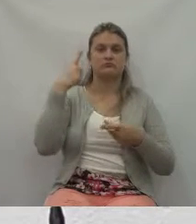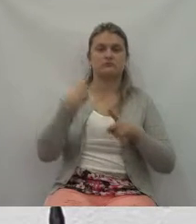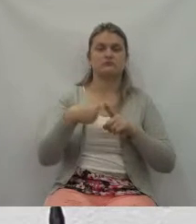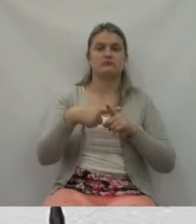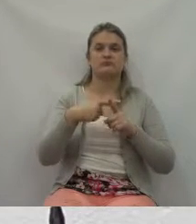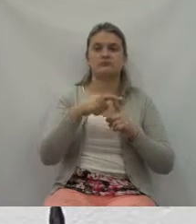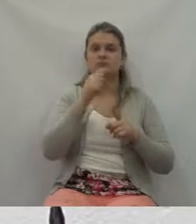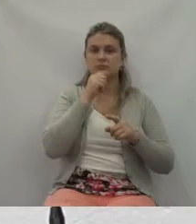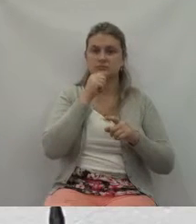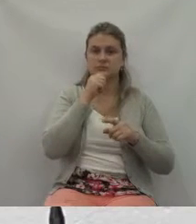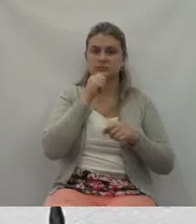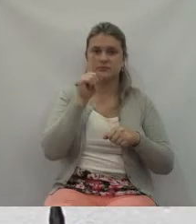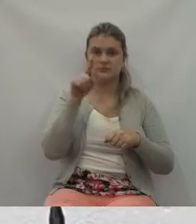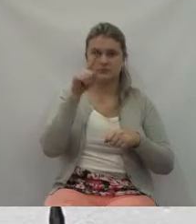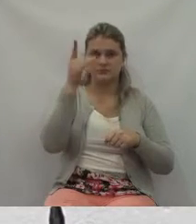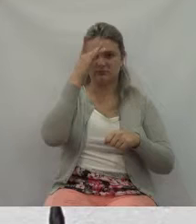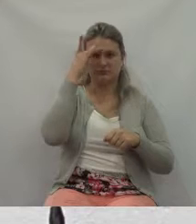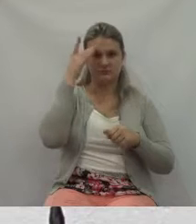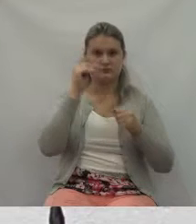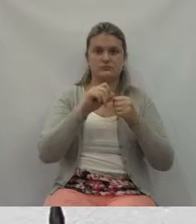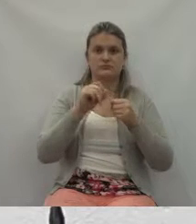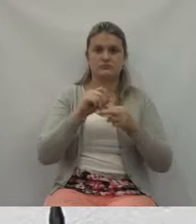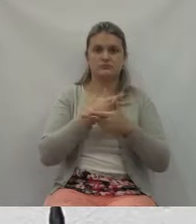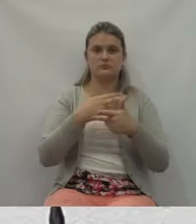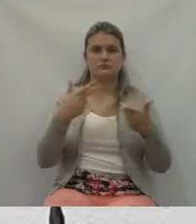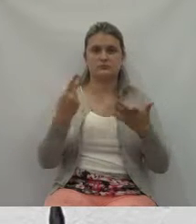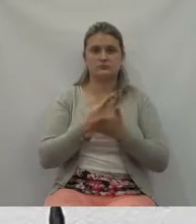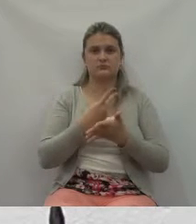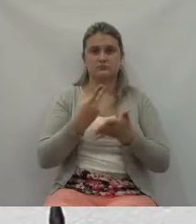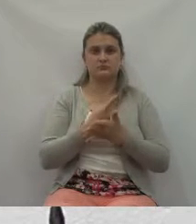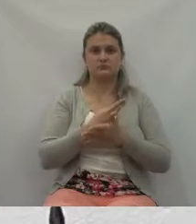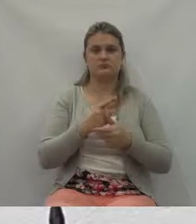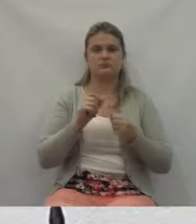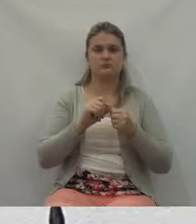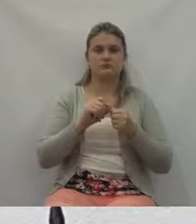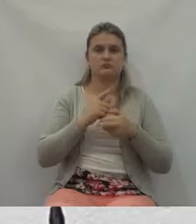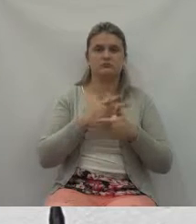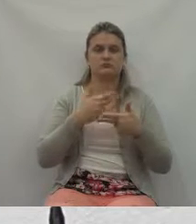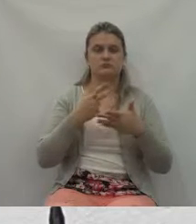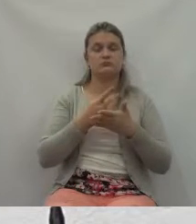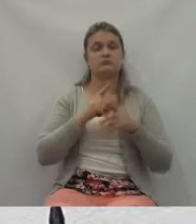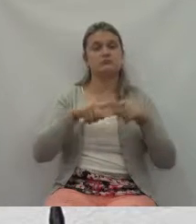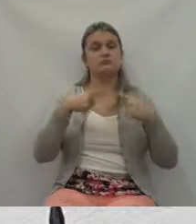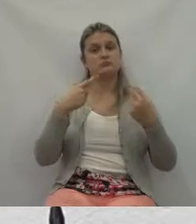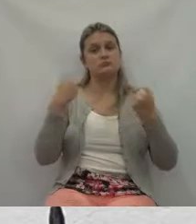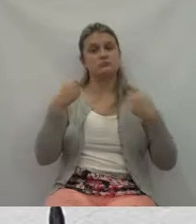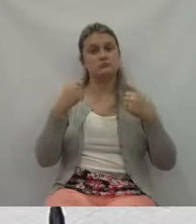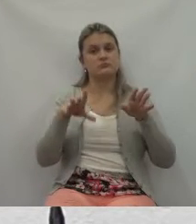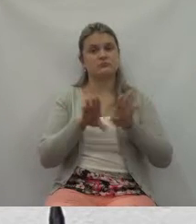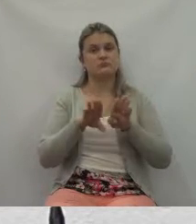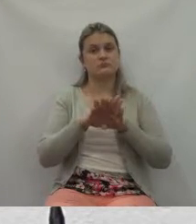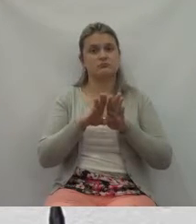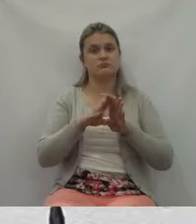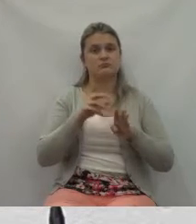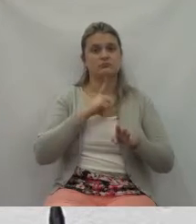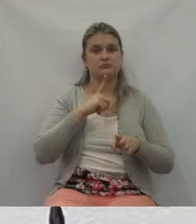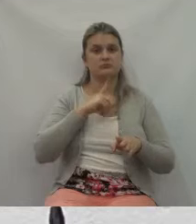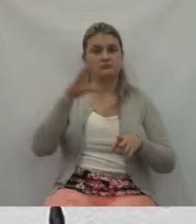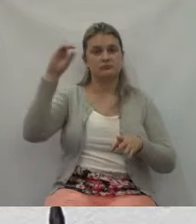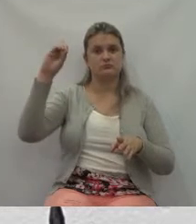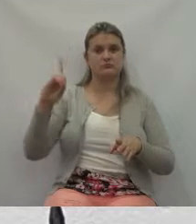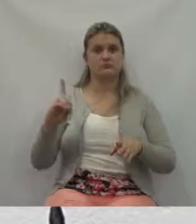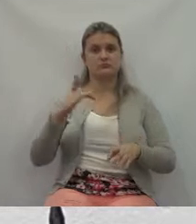que cometeu delitos e crimes, mas pelo menos o direito, né, à saúde, à questão do sol.